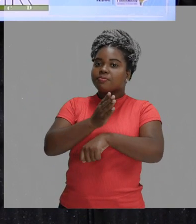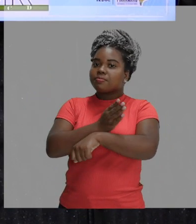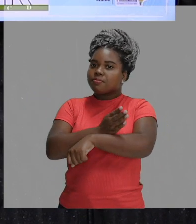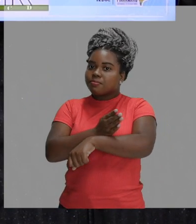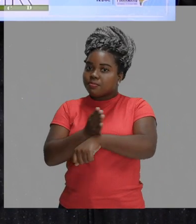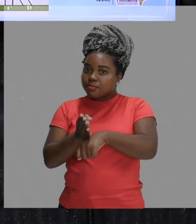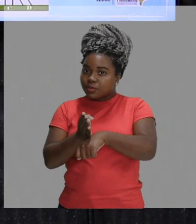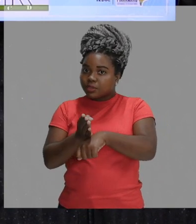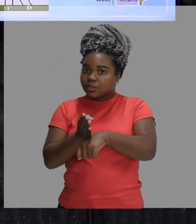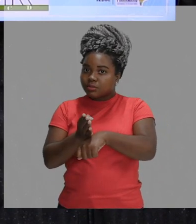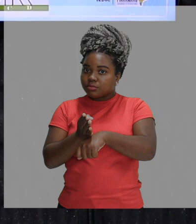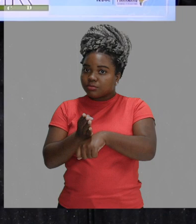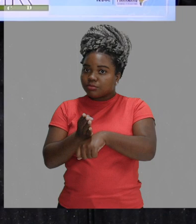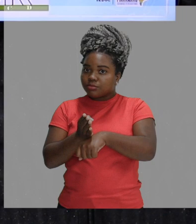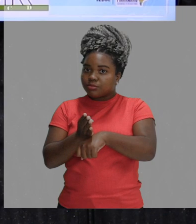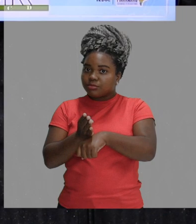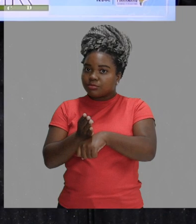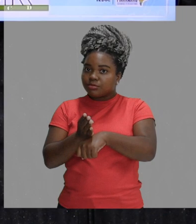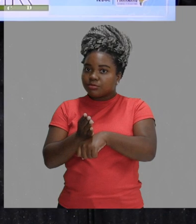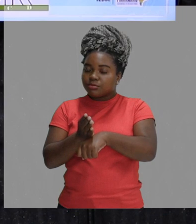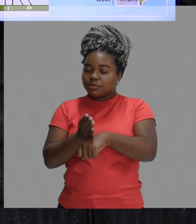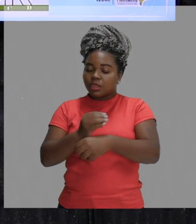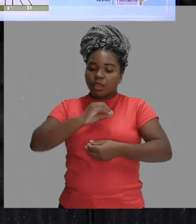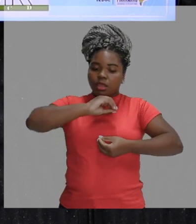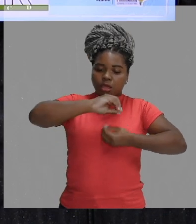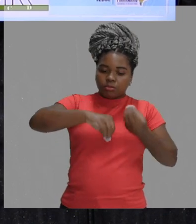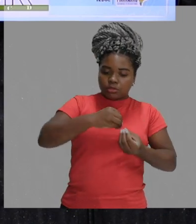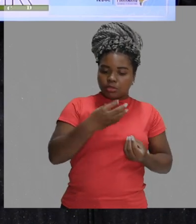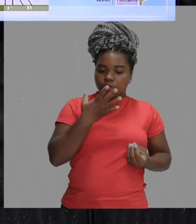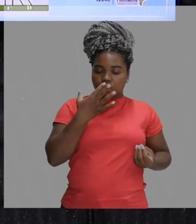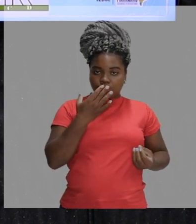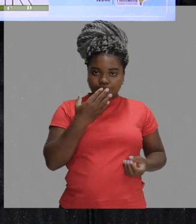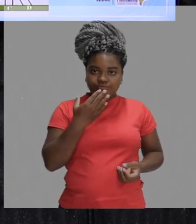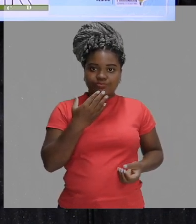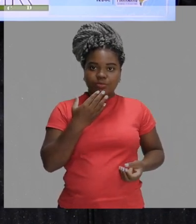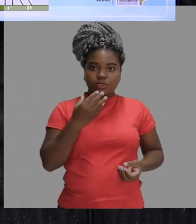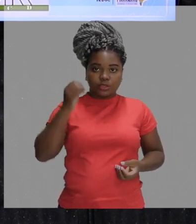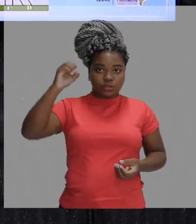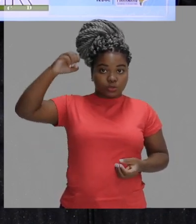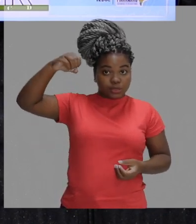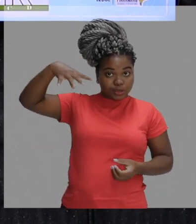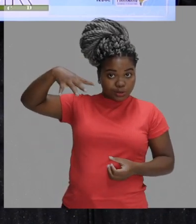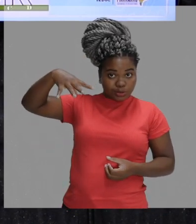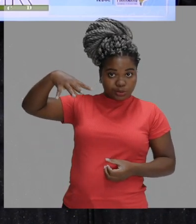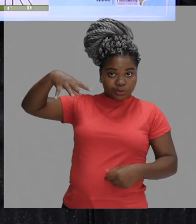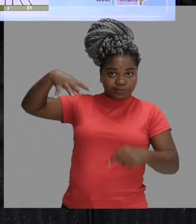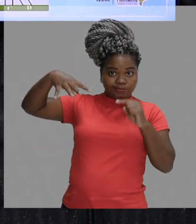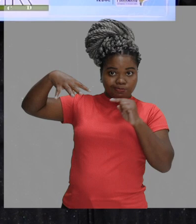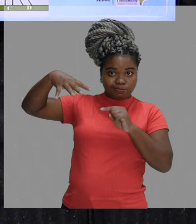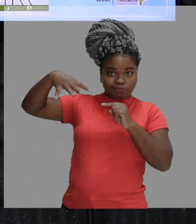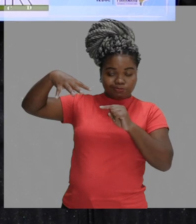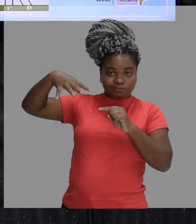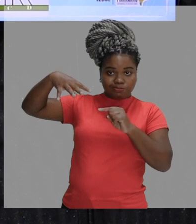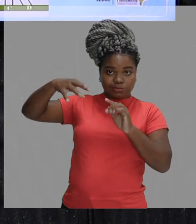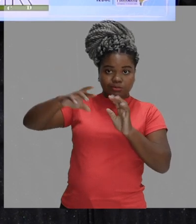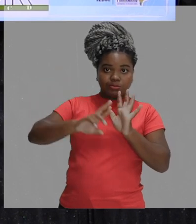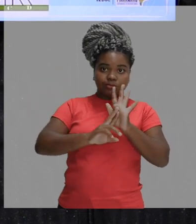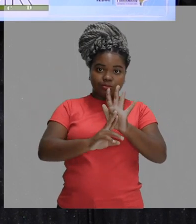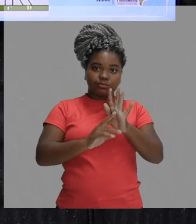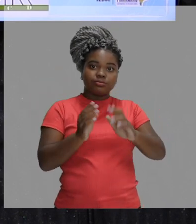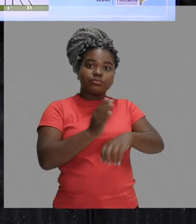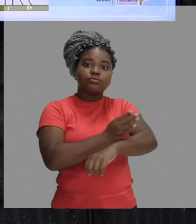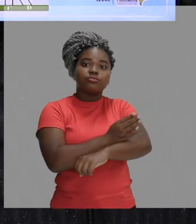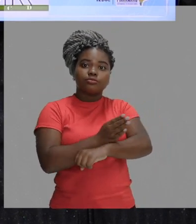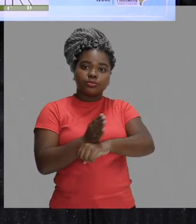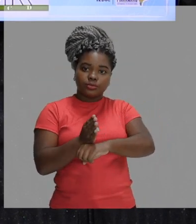Então, você já pode tomar nota disso. A mistura das cores, cor luz, nós temos como resultado o